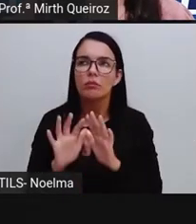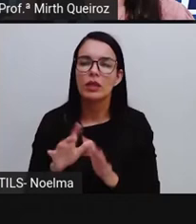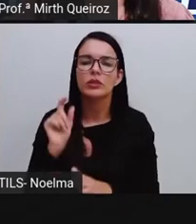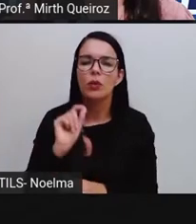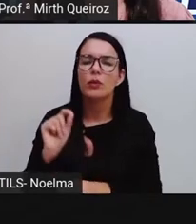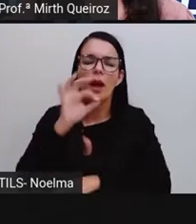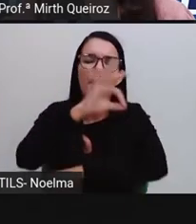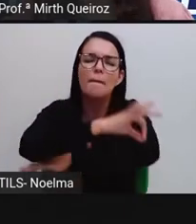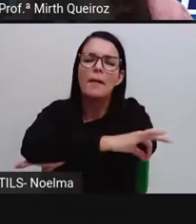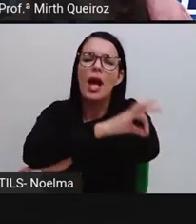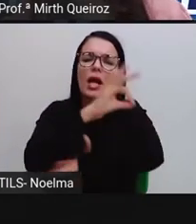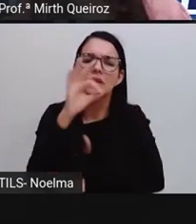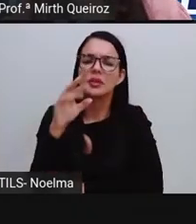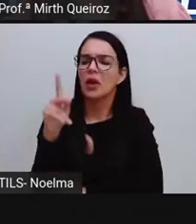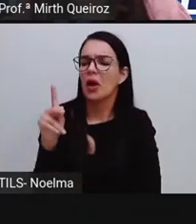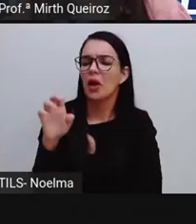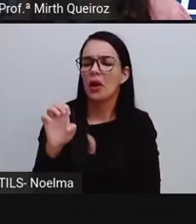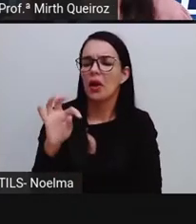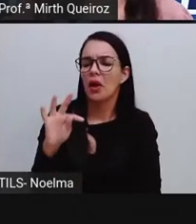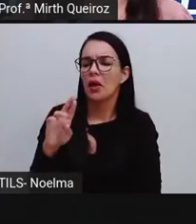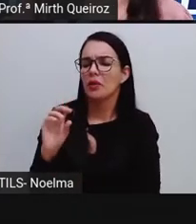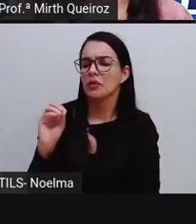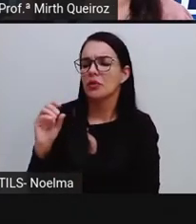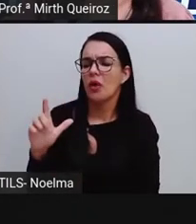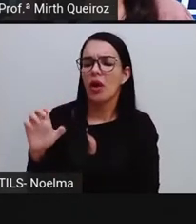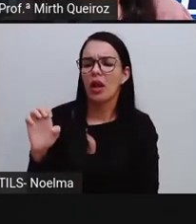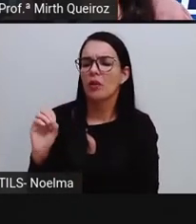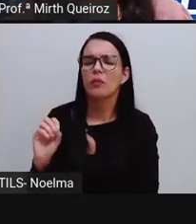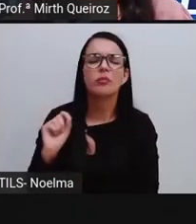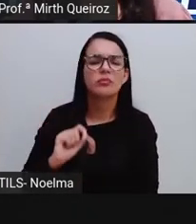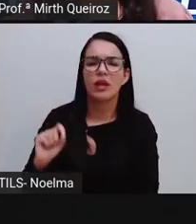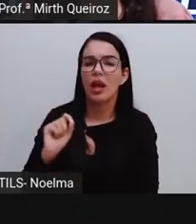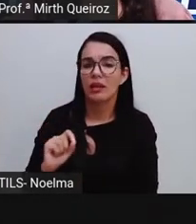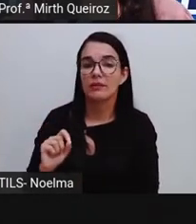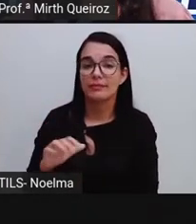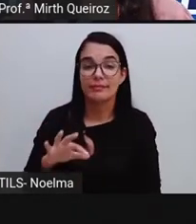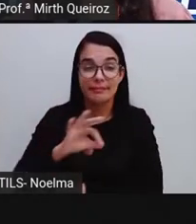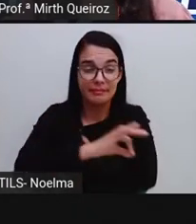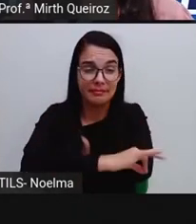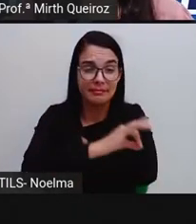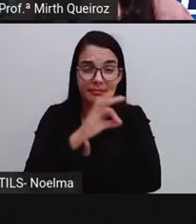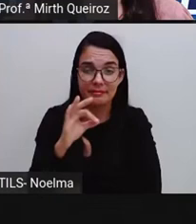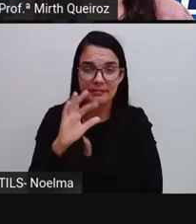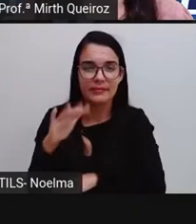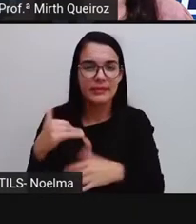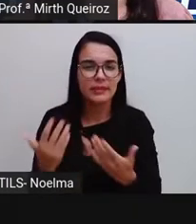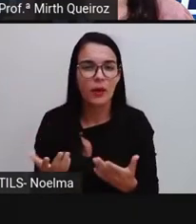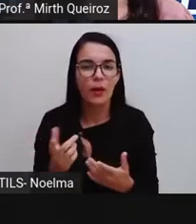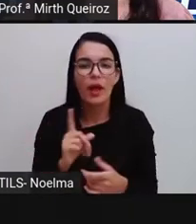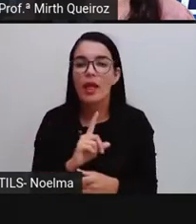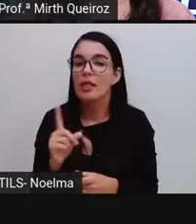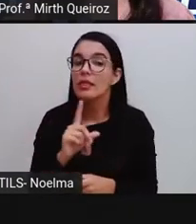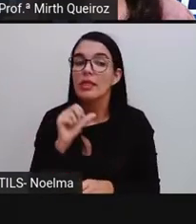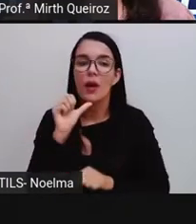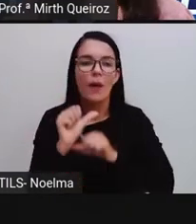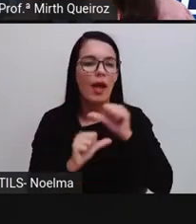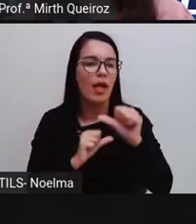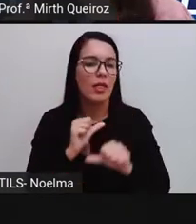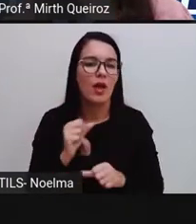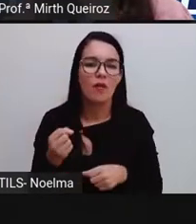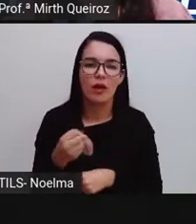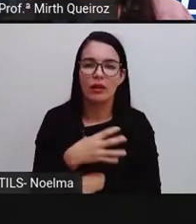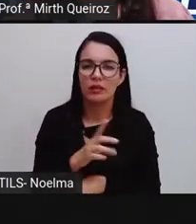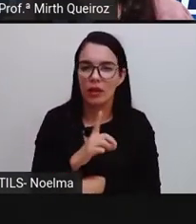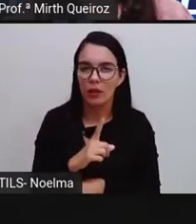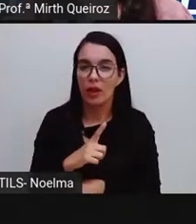petróleo? É um recurso natural não renovável, que não se renova, porque leva-se milhares de anos para ser produzido. Possui grande